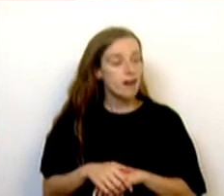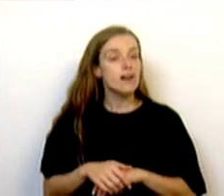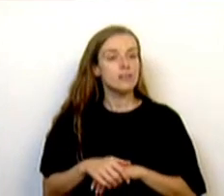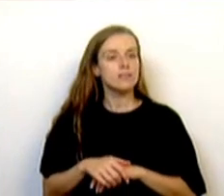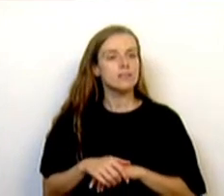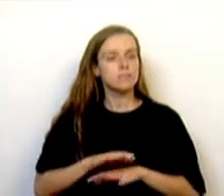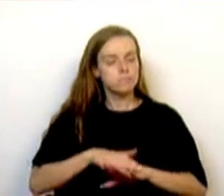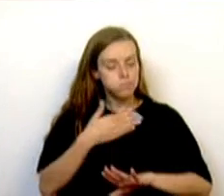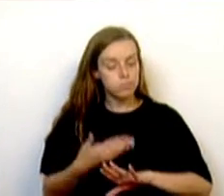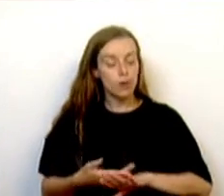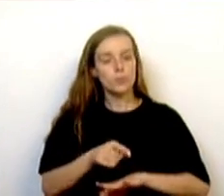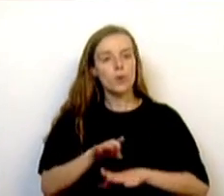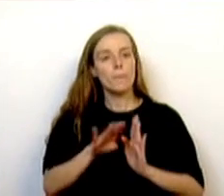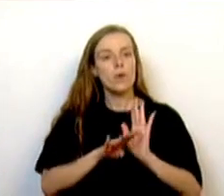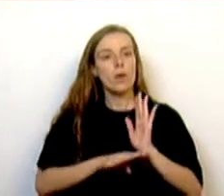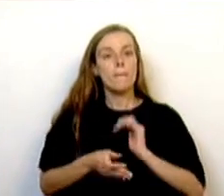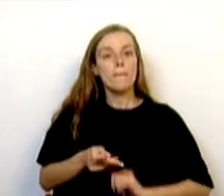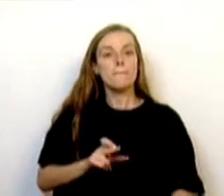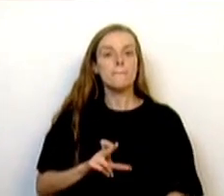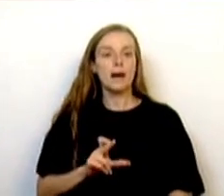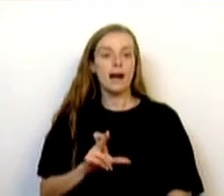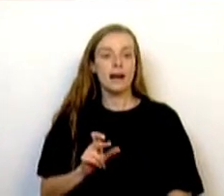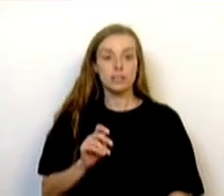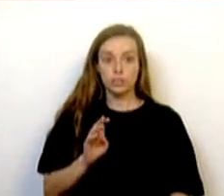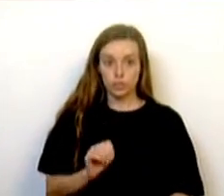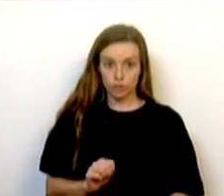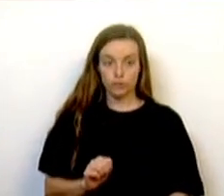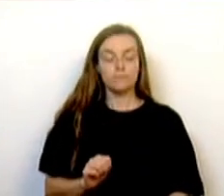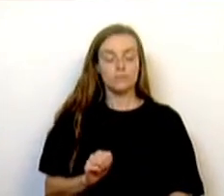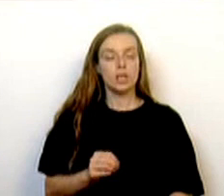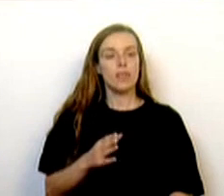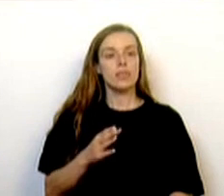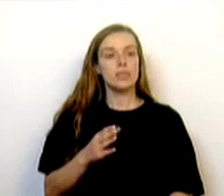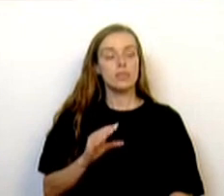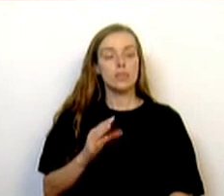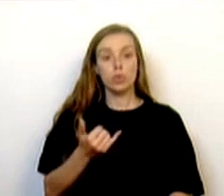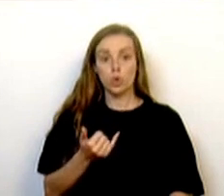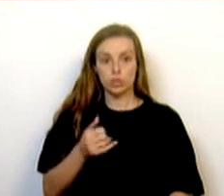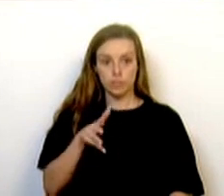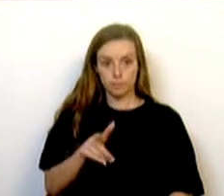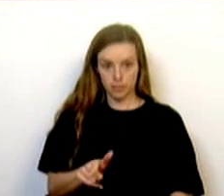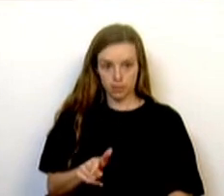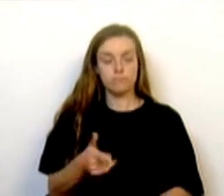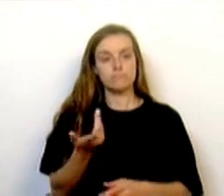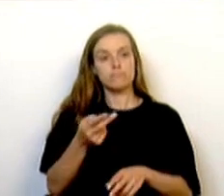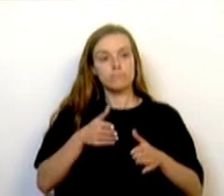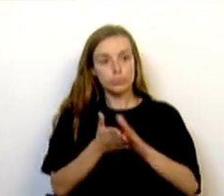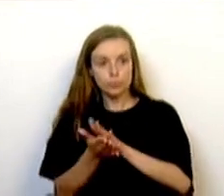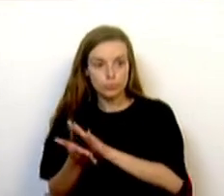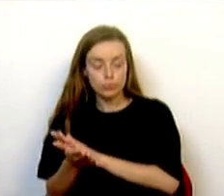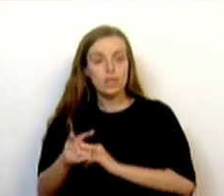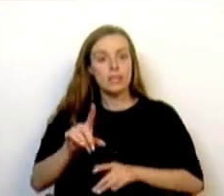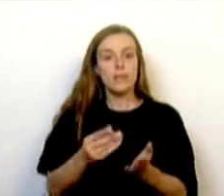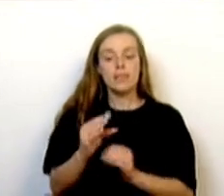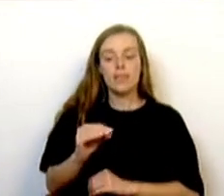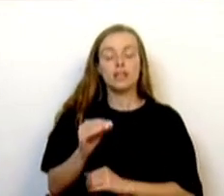reforçamos o programa PARES em 12 mil lugares e o PRR para 10 mil lugares de creches e que lançamos já avisos para reconversão